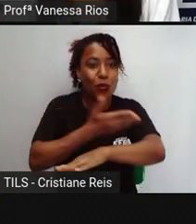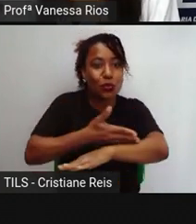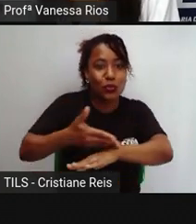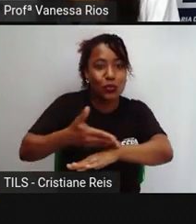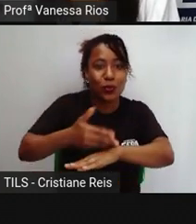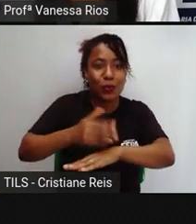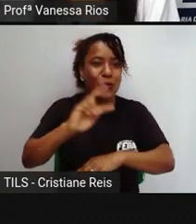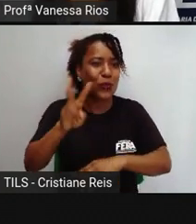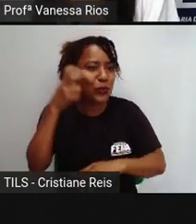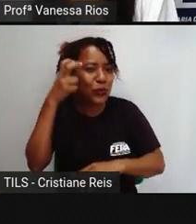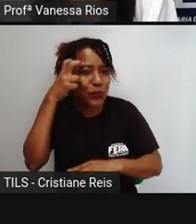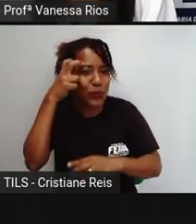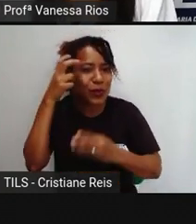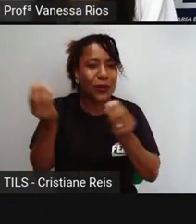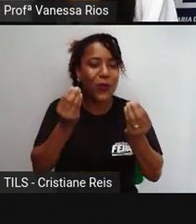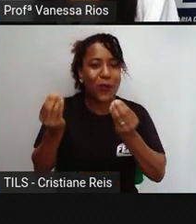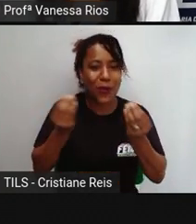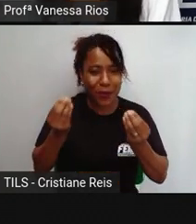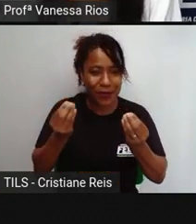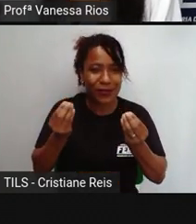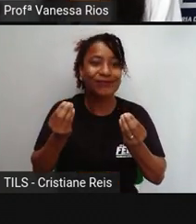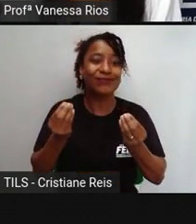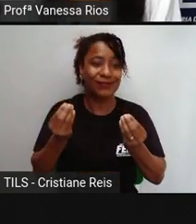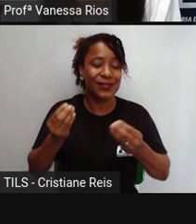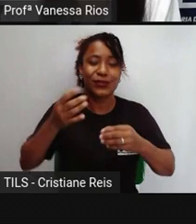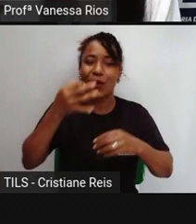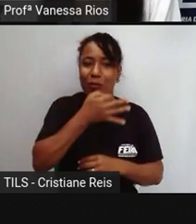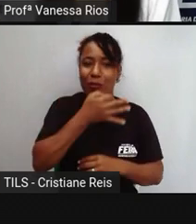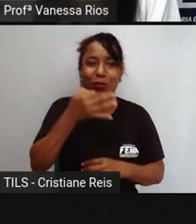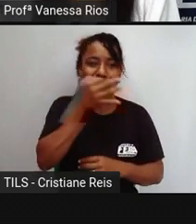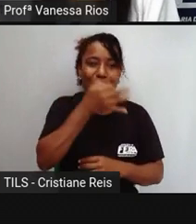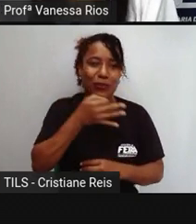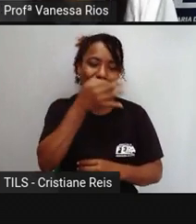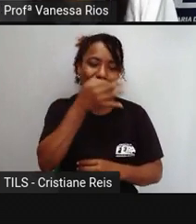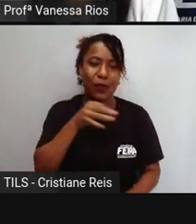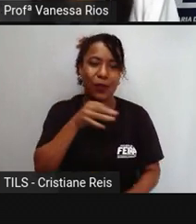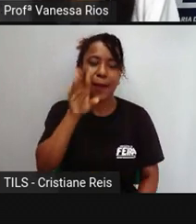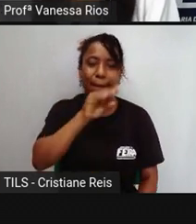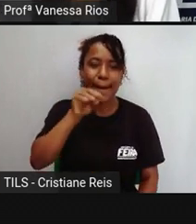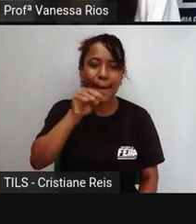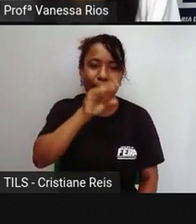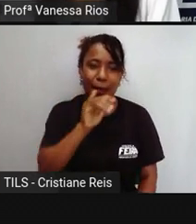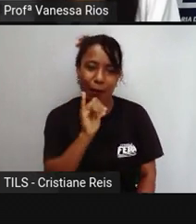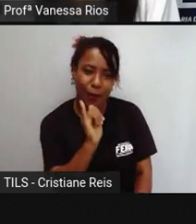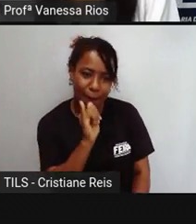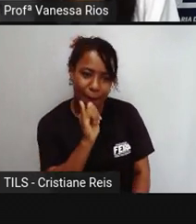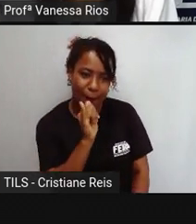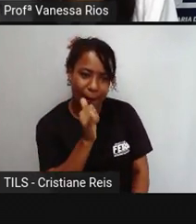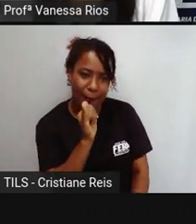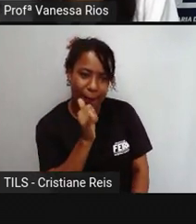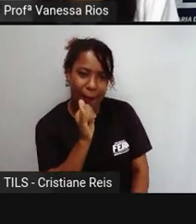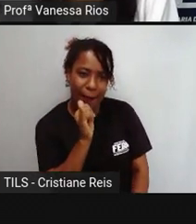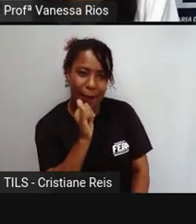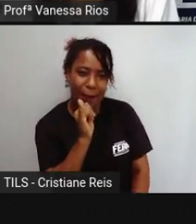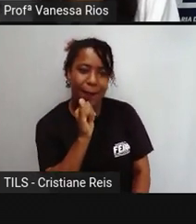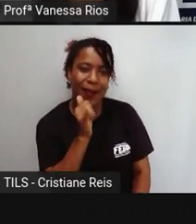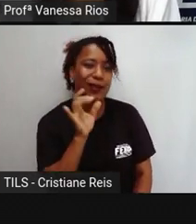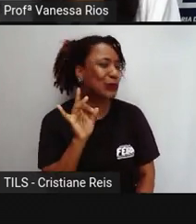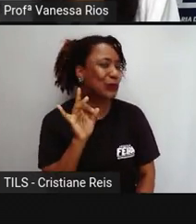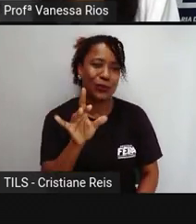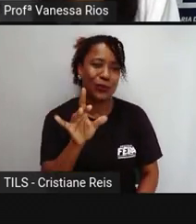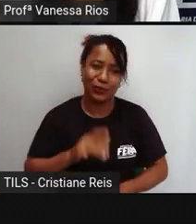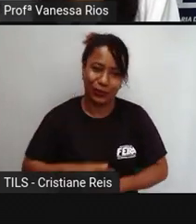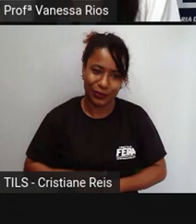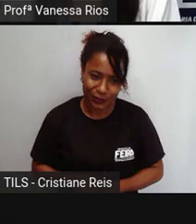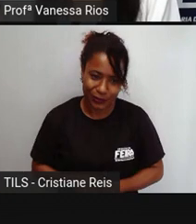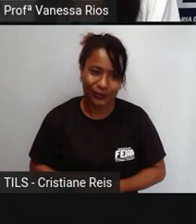culturais, eram passadas de forma oral, né, passadas e repassadas de forma oral. A